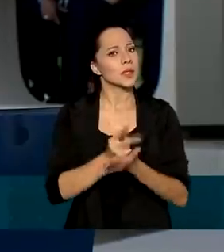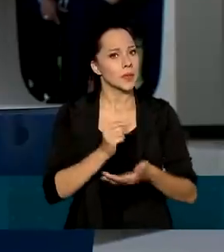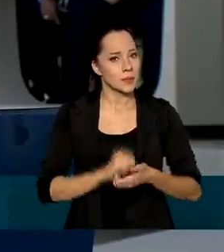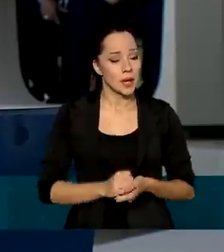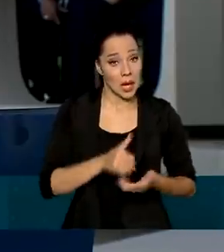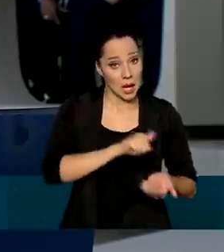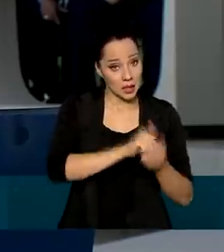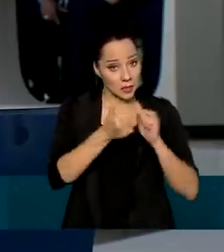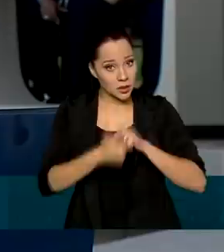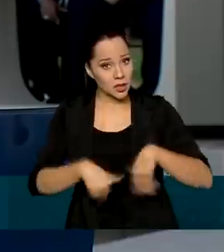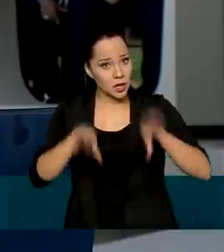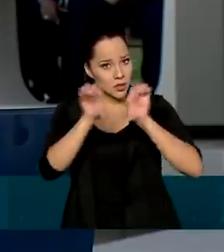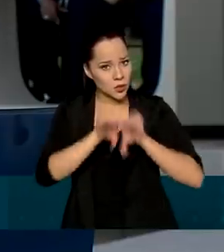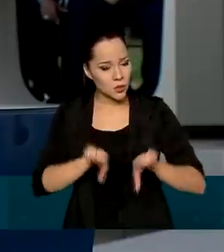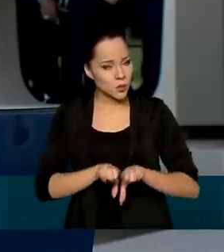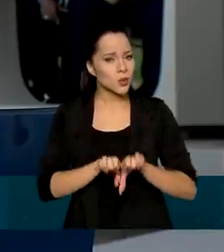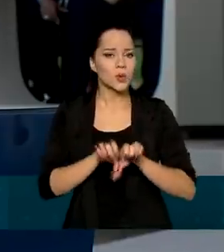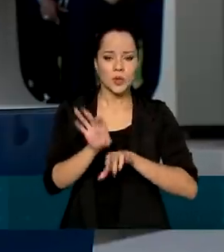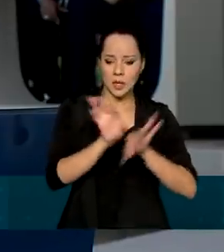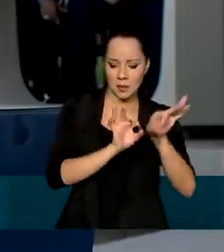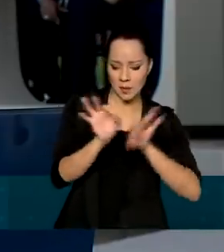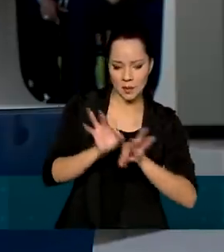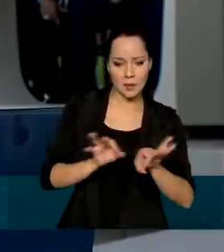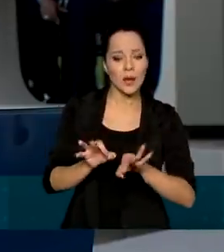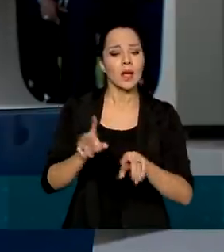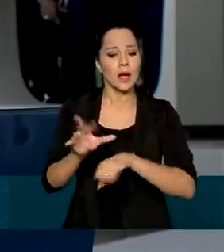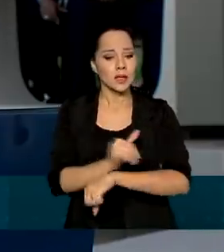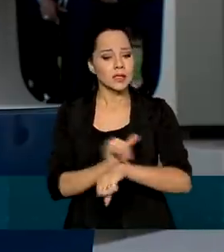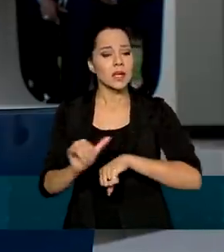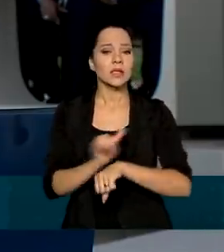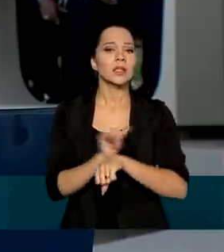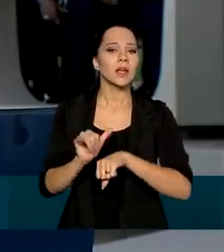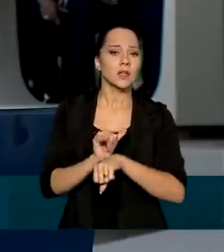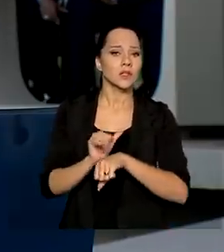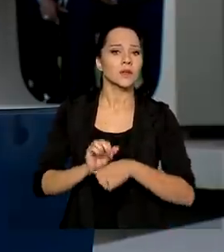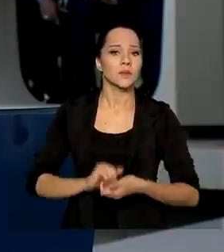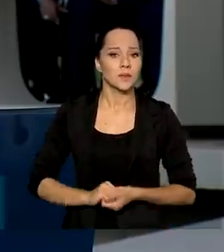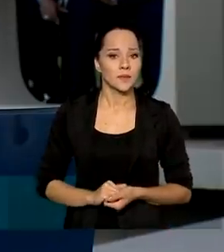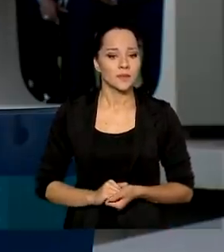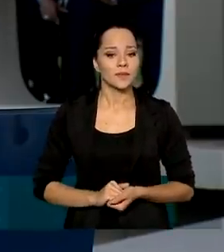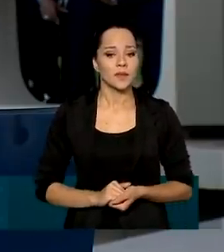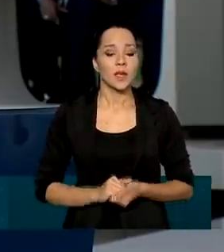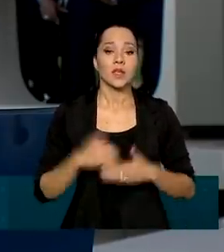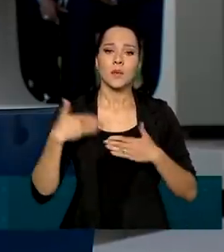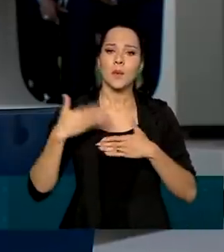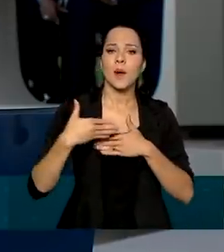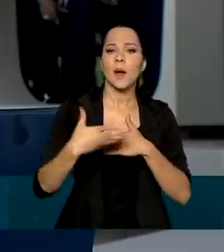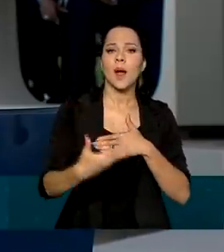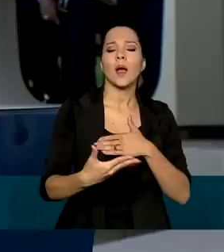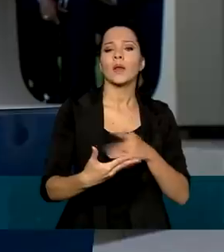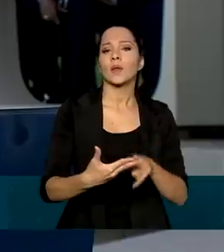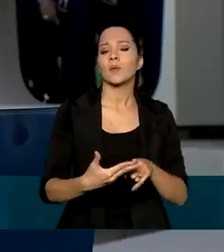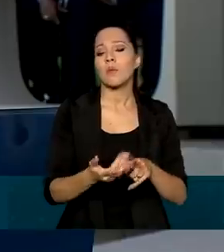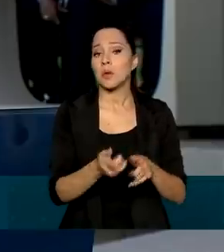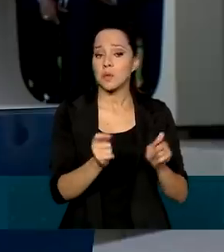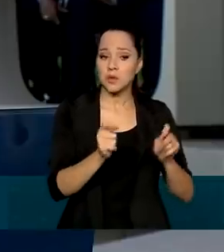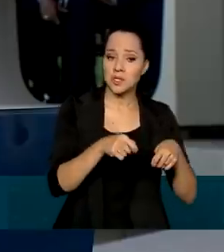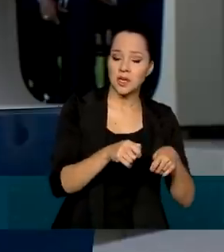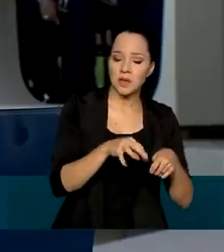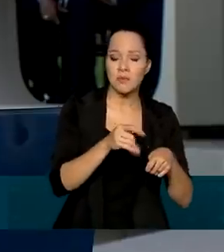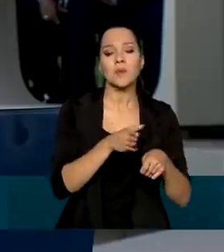adaptando a estrutura organizacional à estratégia estabelecida, caminhando do possível ao